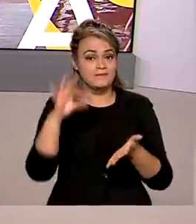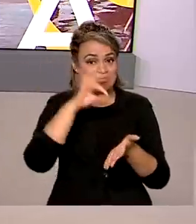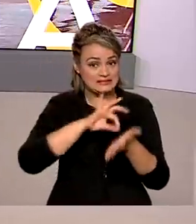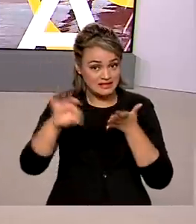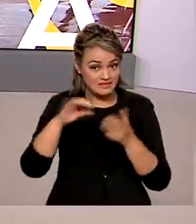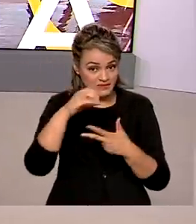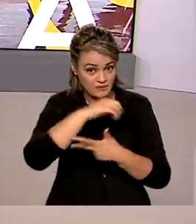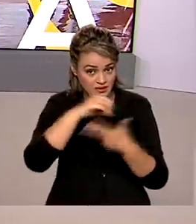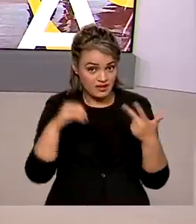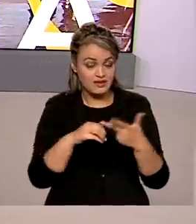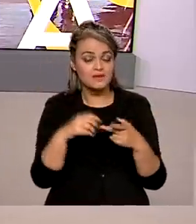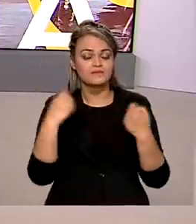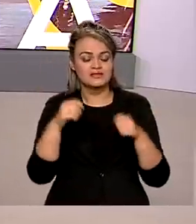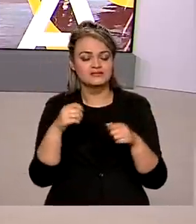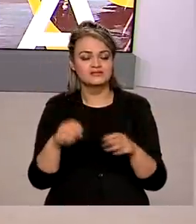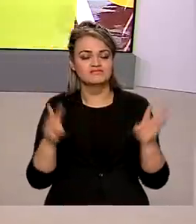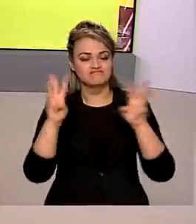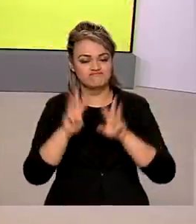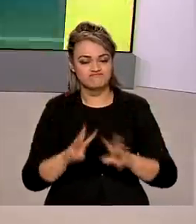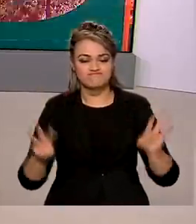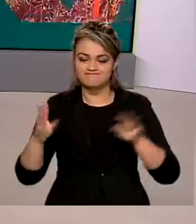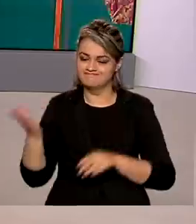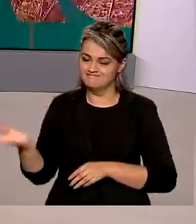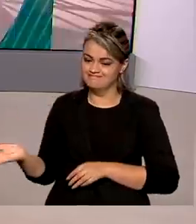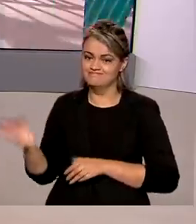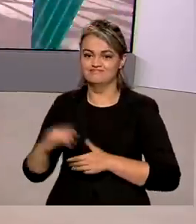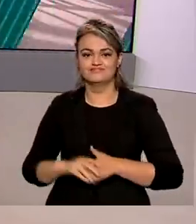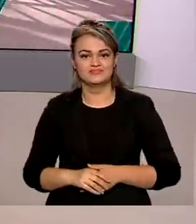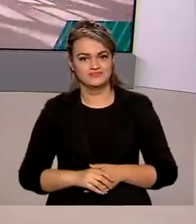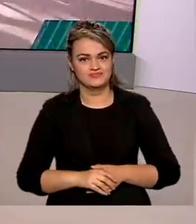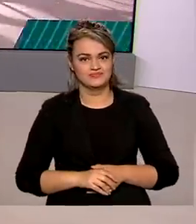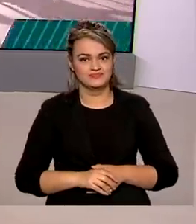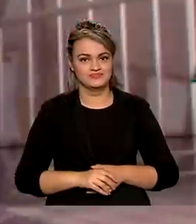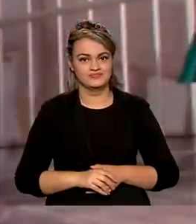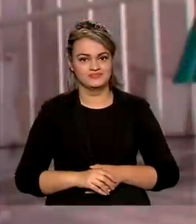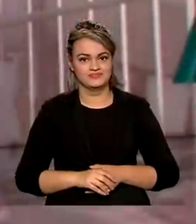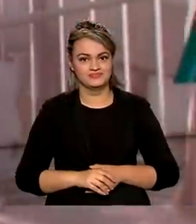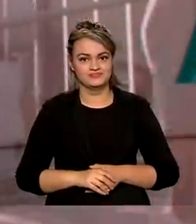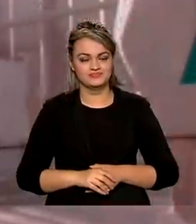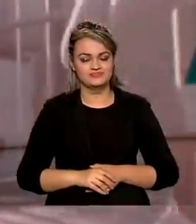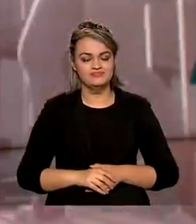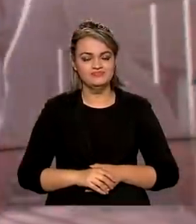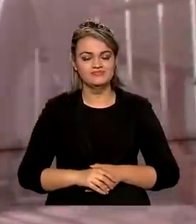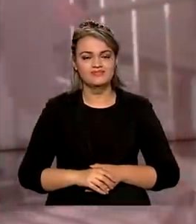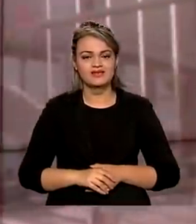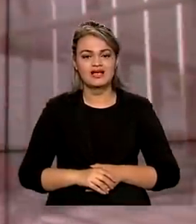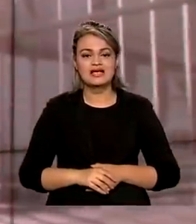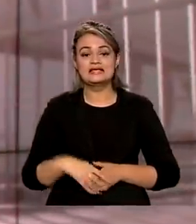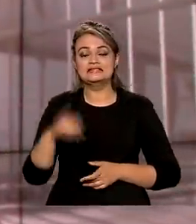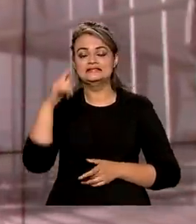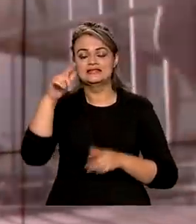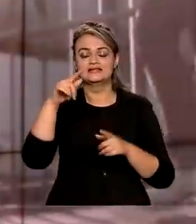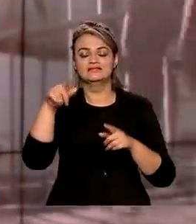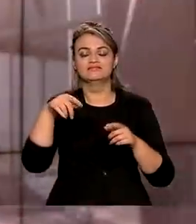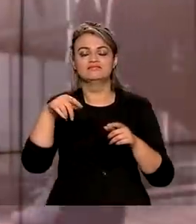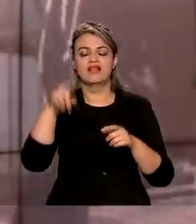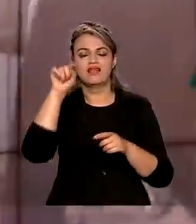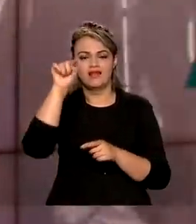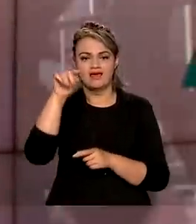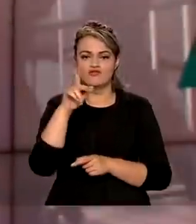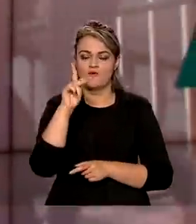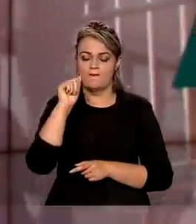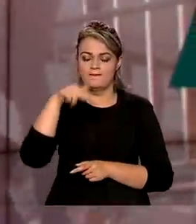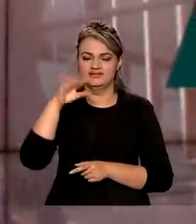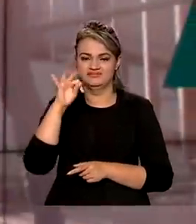no Enem 2021, basta acessar o endereço eletrônico que aparece na sua tela. Os produtores do Pantanal contam agora com